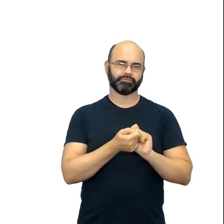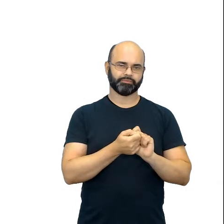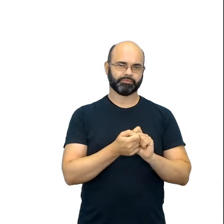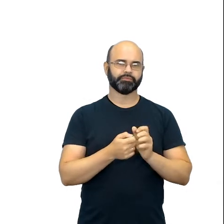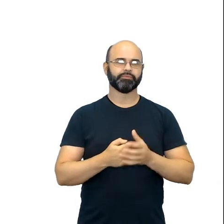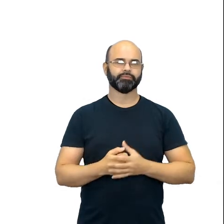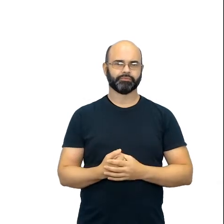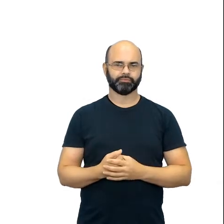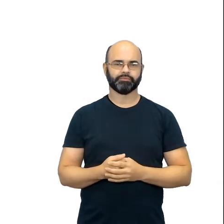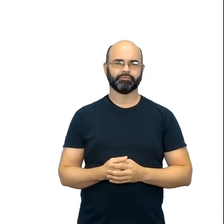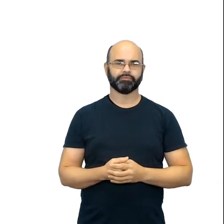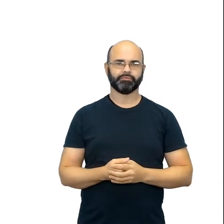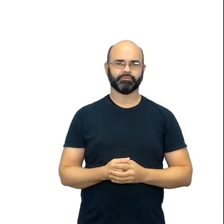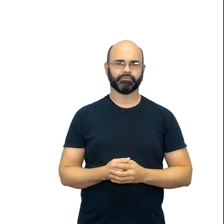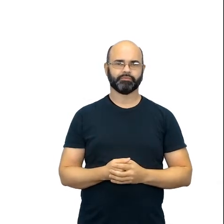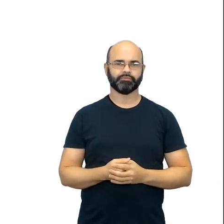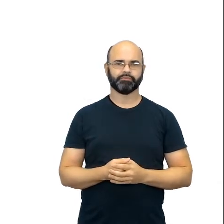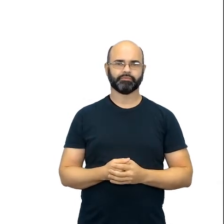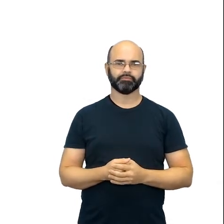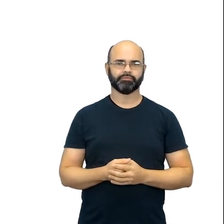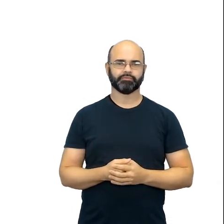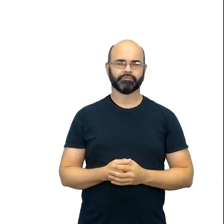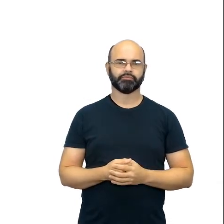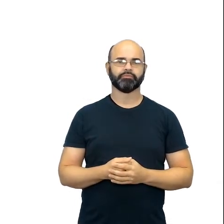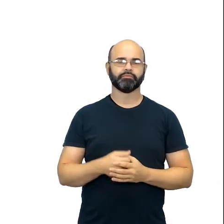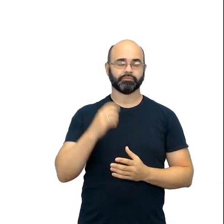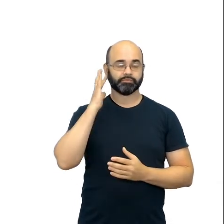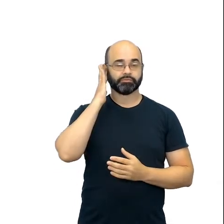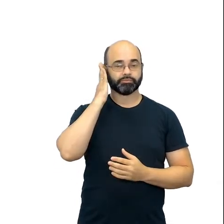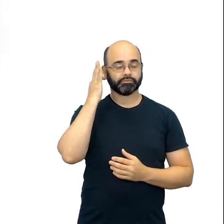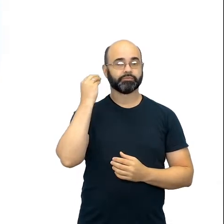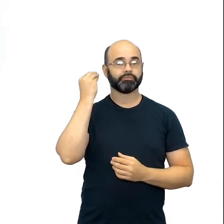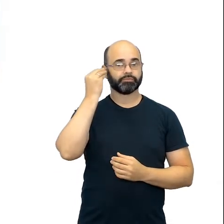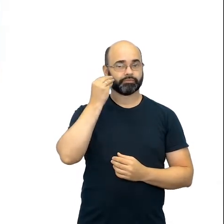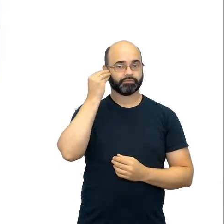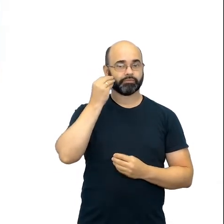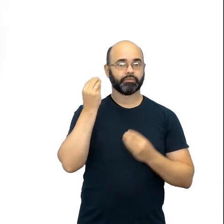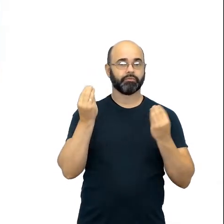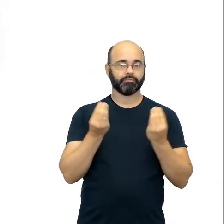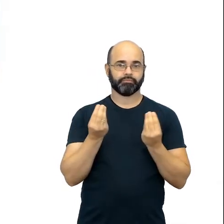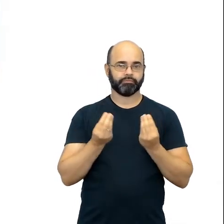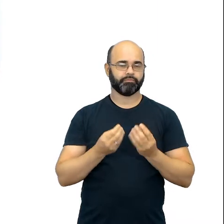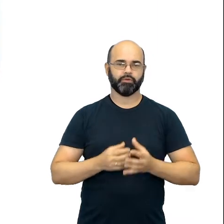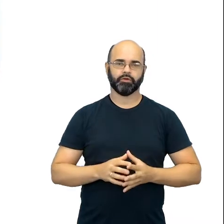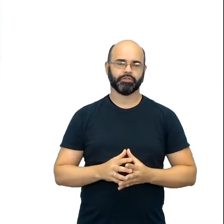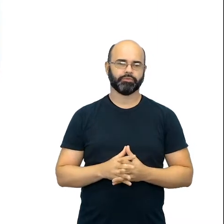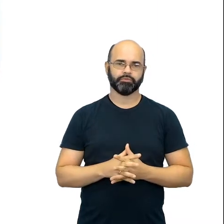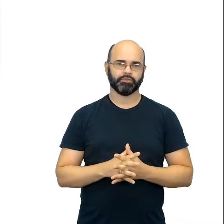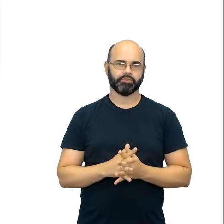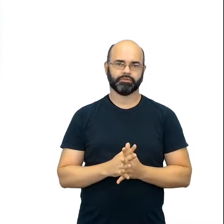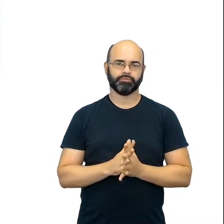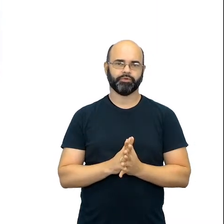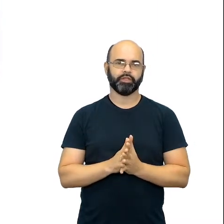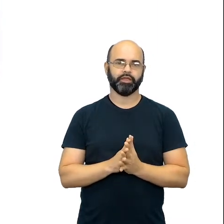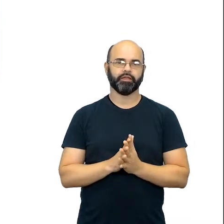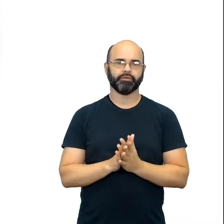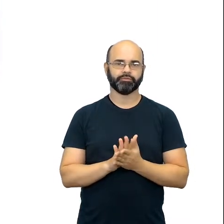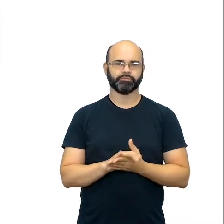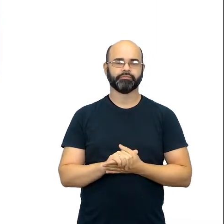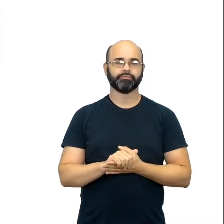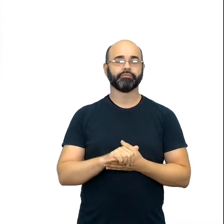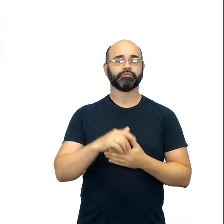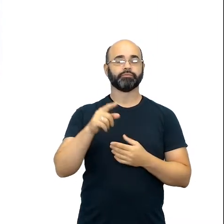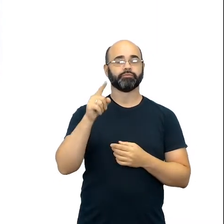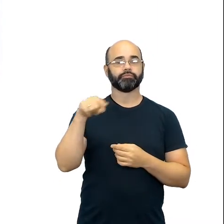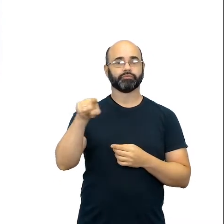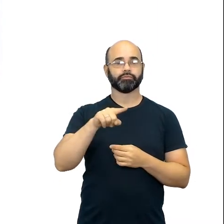para as atividades, sempre aqui no programa de recuperação e aprofundamento. Para a nossa agenda de formação, a